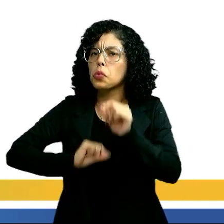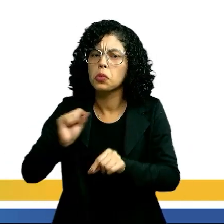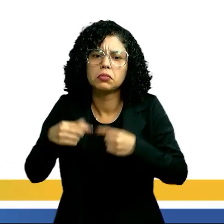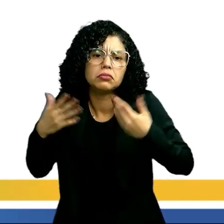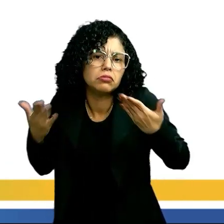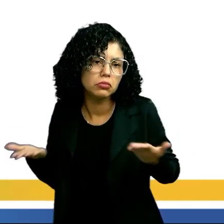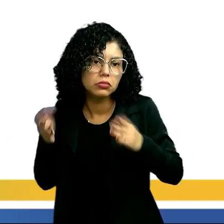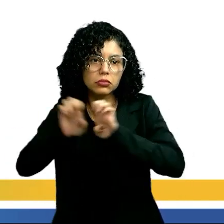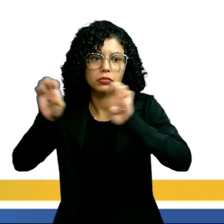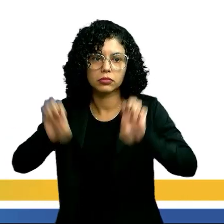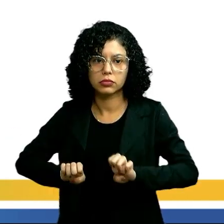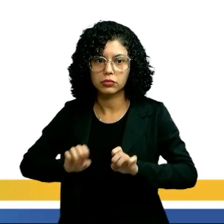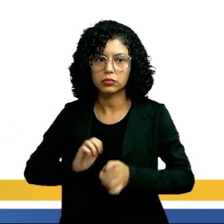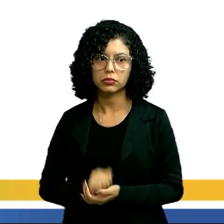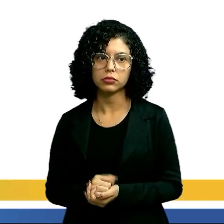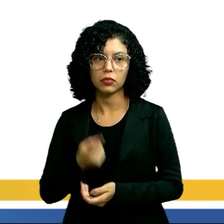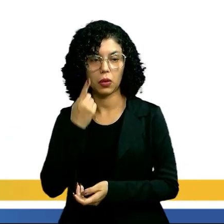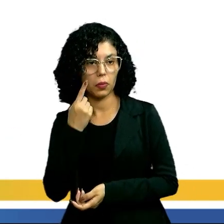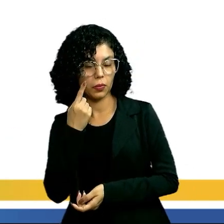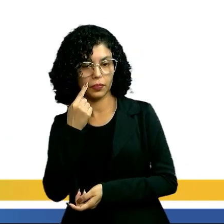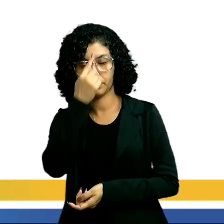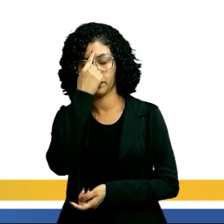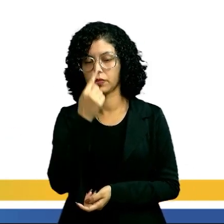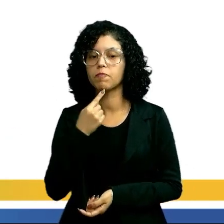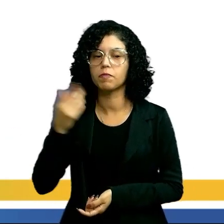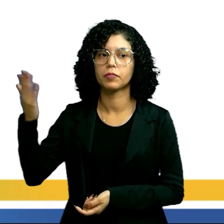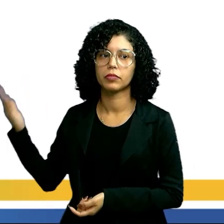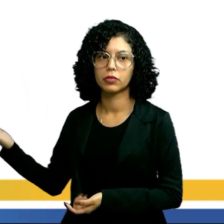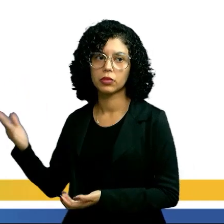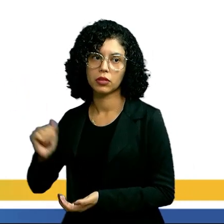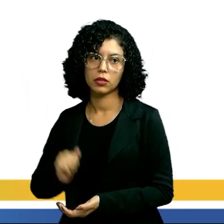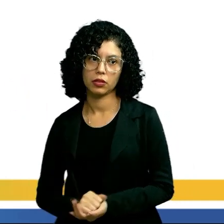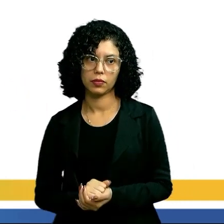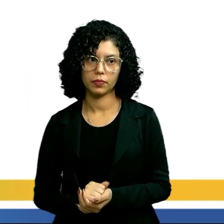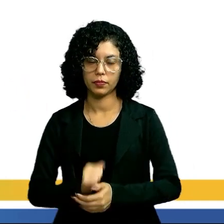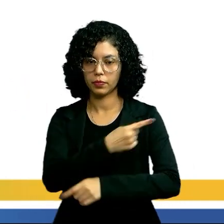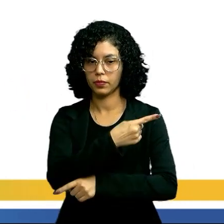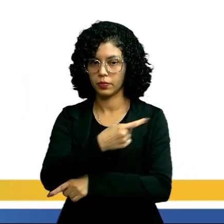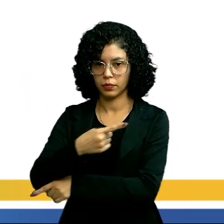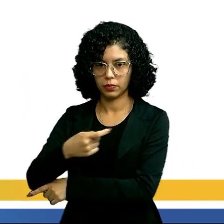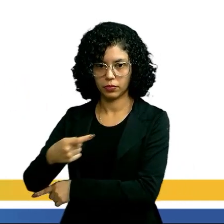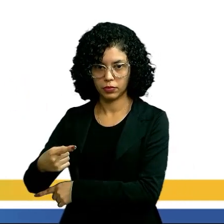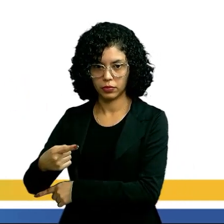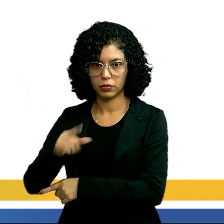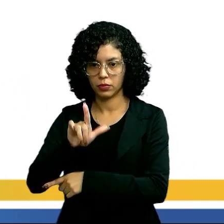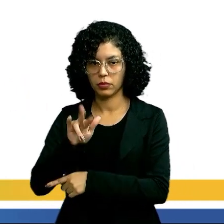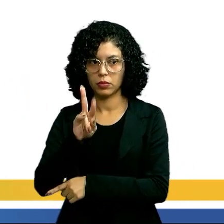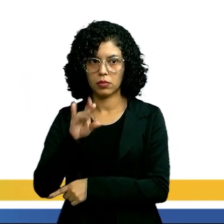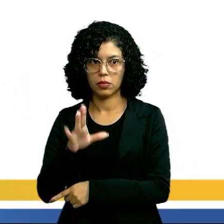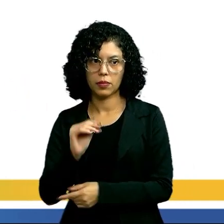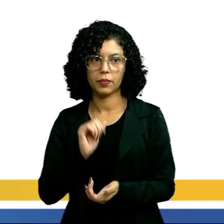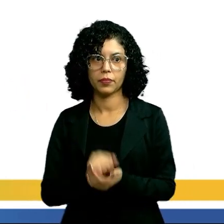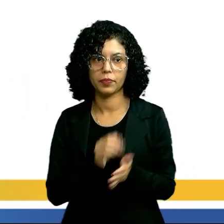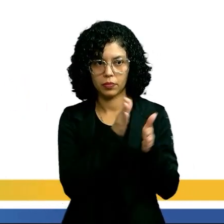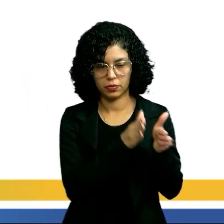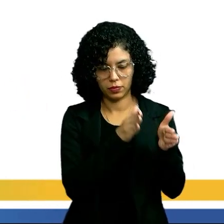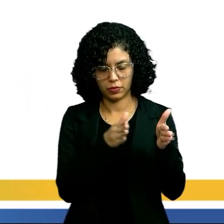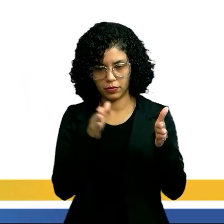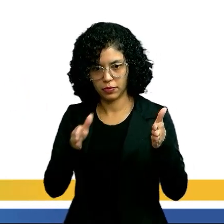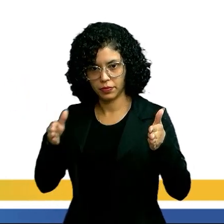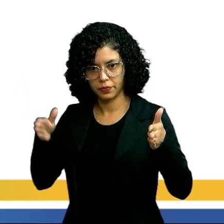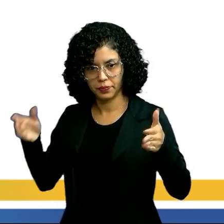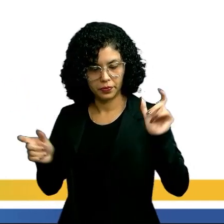seriam essas estruturas? Olhando aqui na imagem, pessoal, isso aqui é uma larva, tá? Como vocês estão vendo esses segmentos,